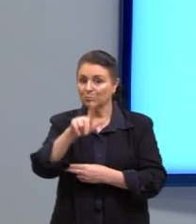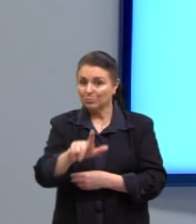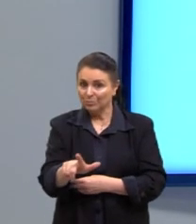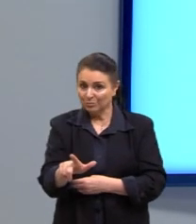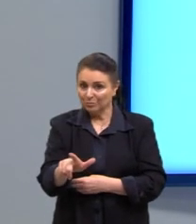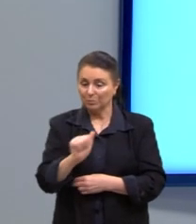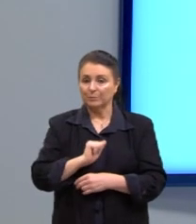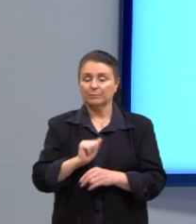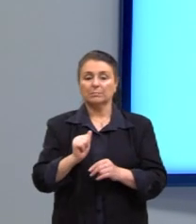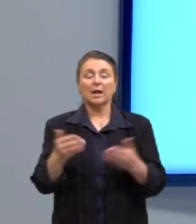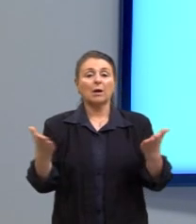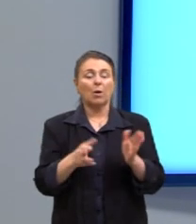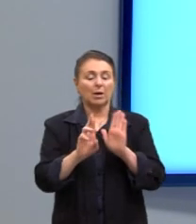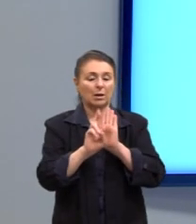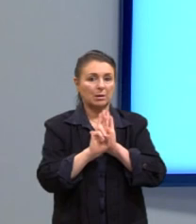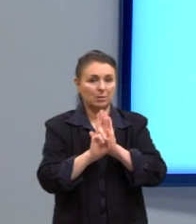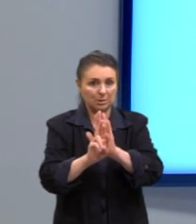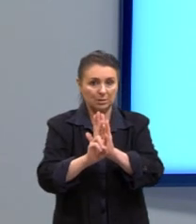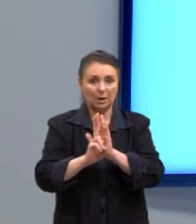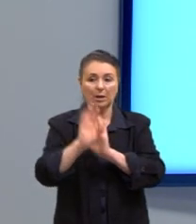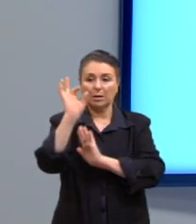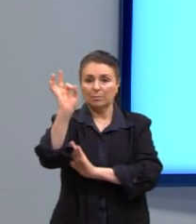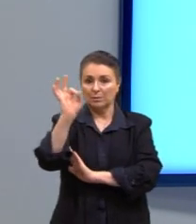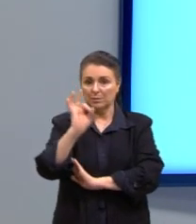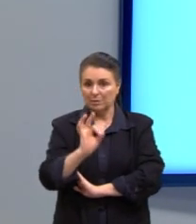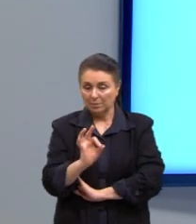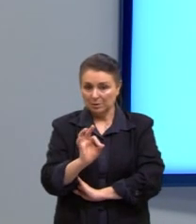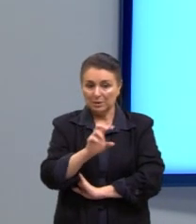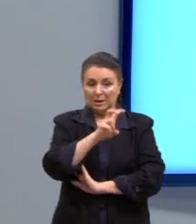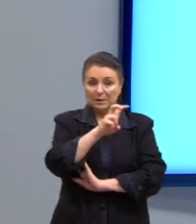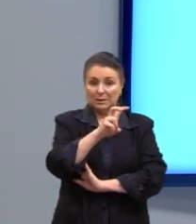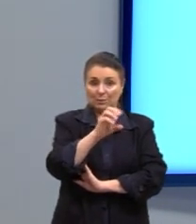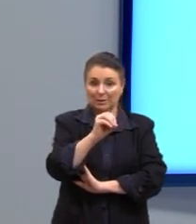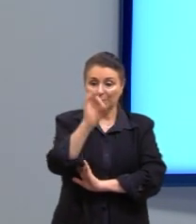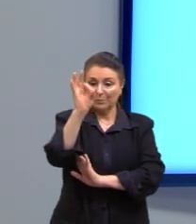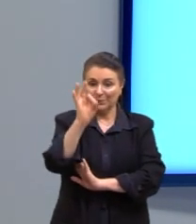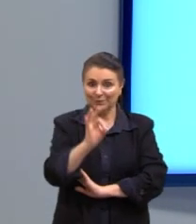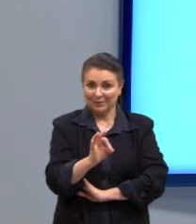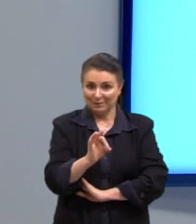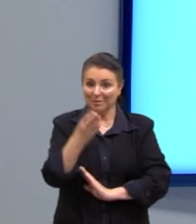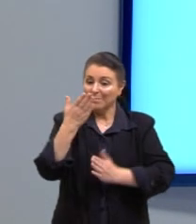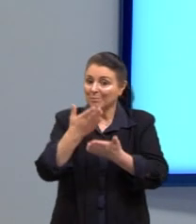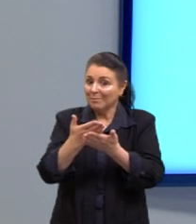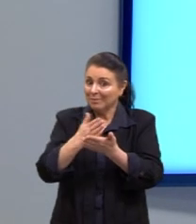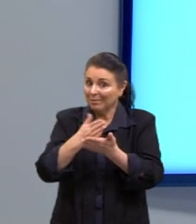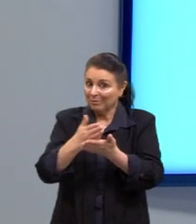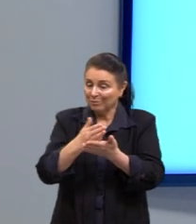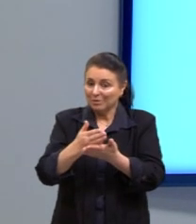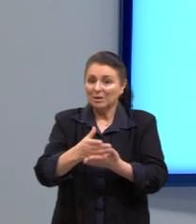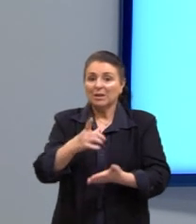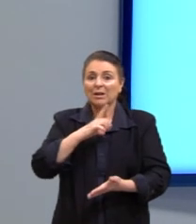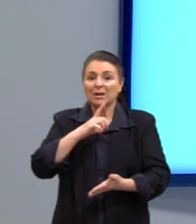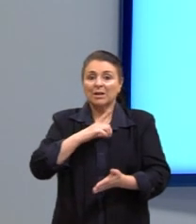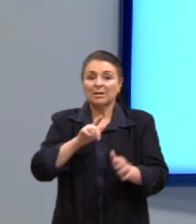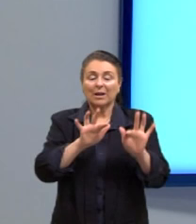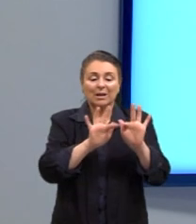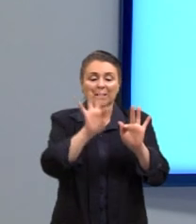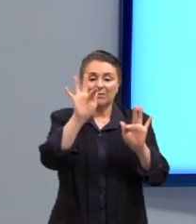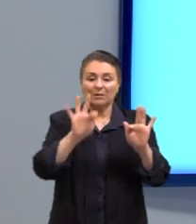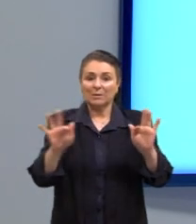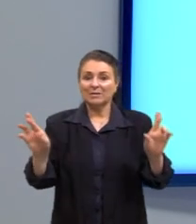eu quero representar em porcentagem, que aí seria, então, 50%, né, metade, nós temos a frequência